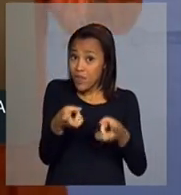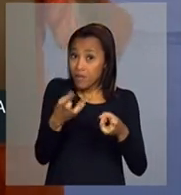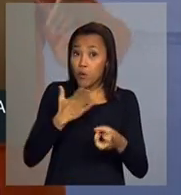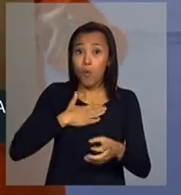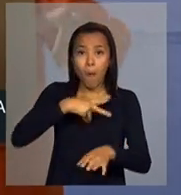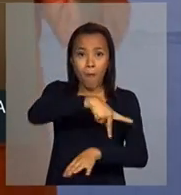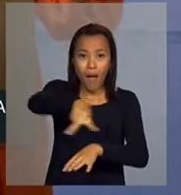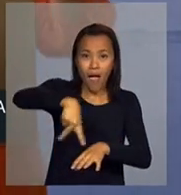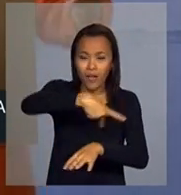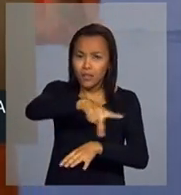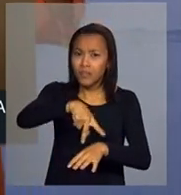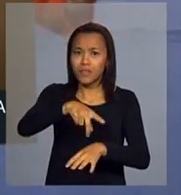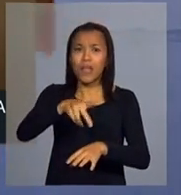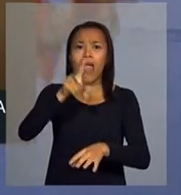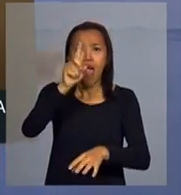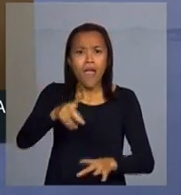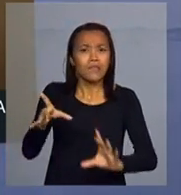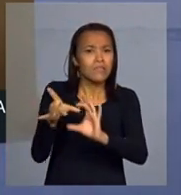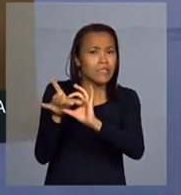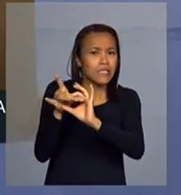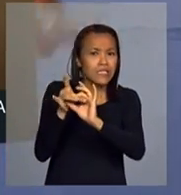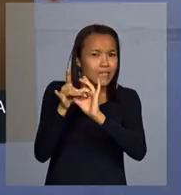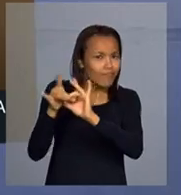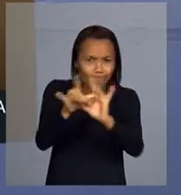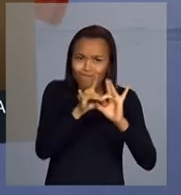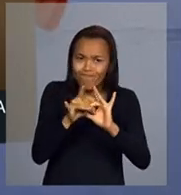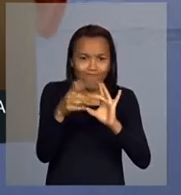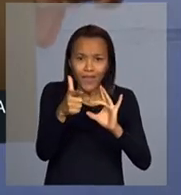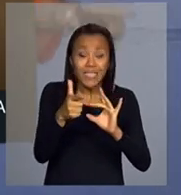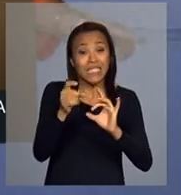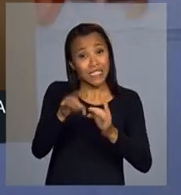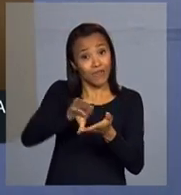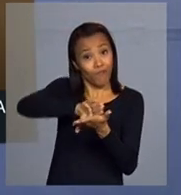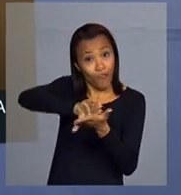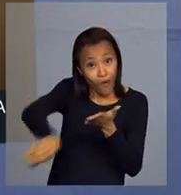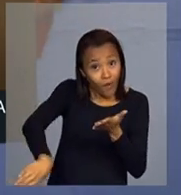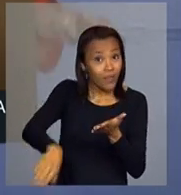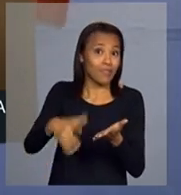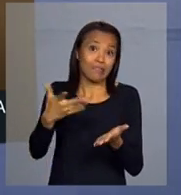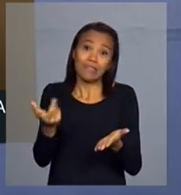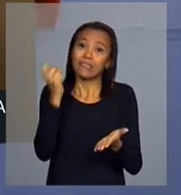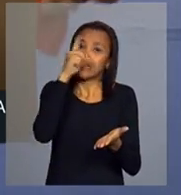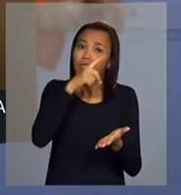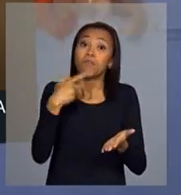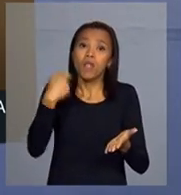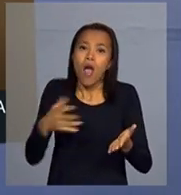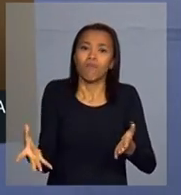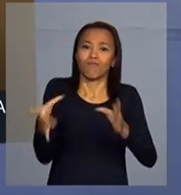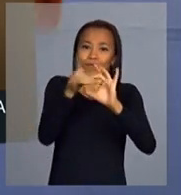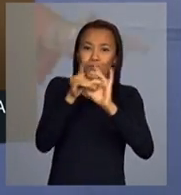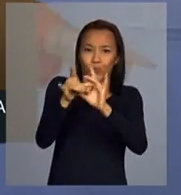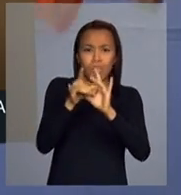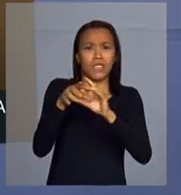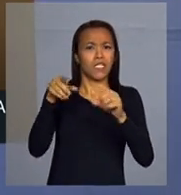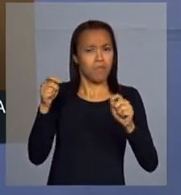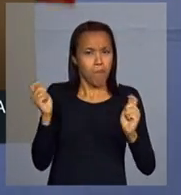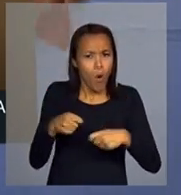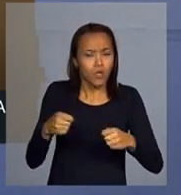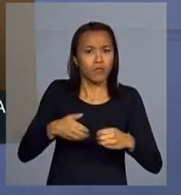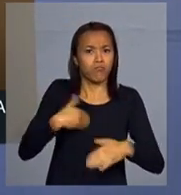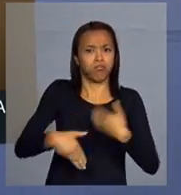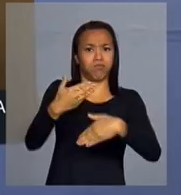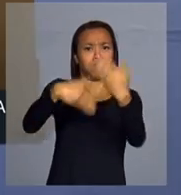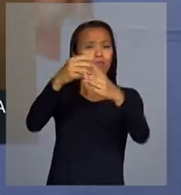integral, enquanto o Nordeste não fosse uma parte plena desenvolvida e com